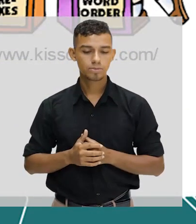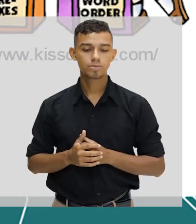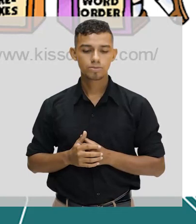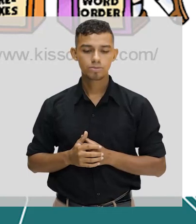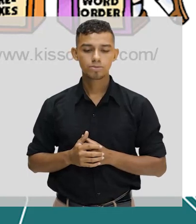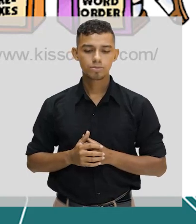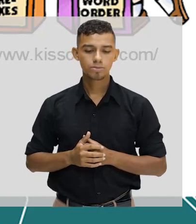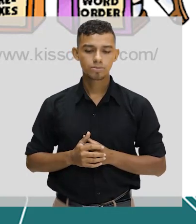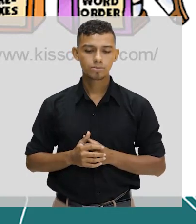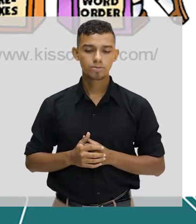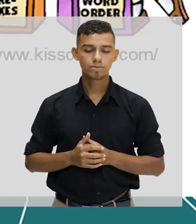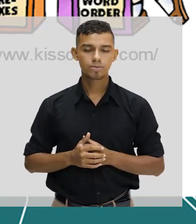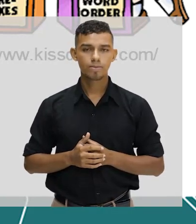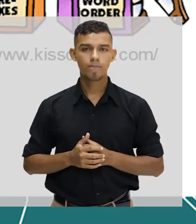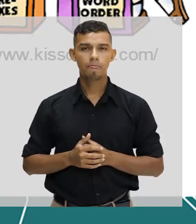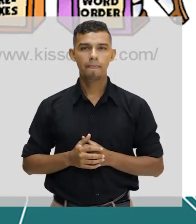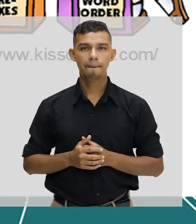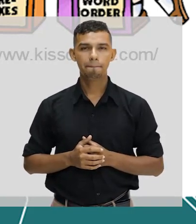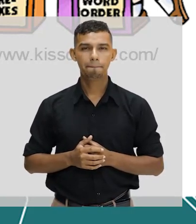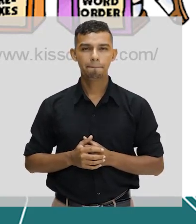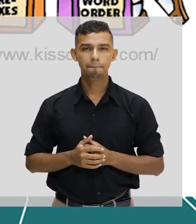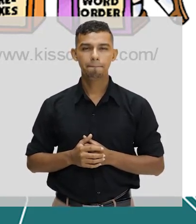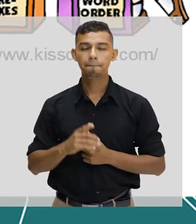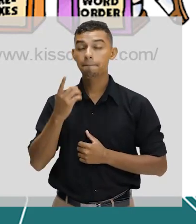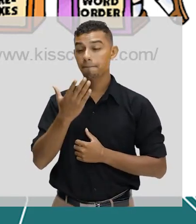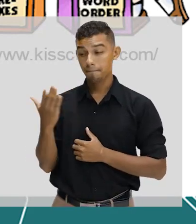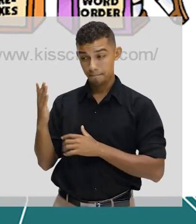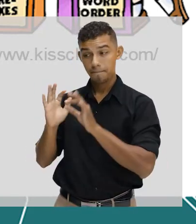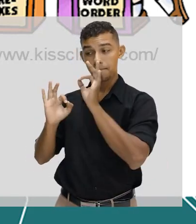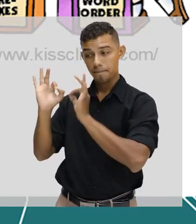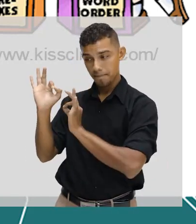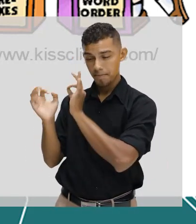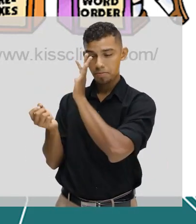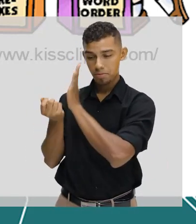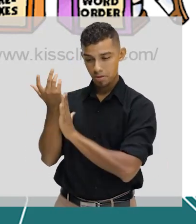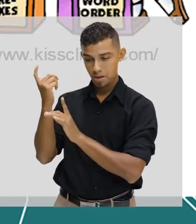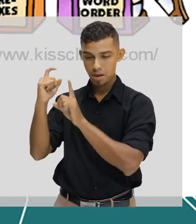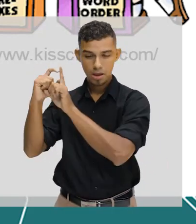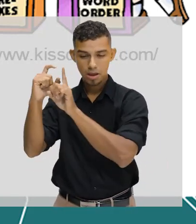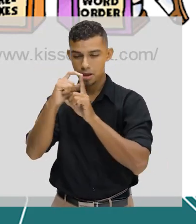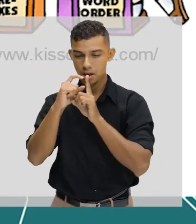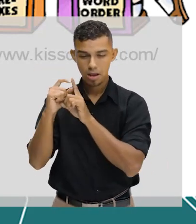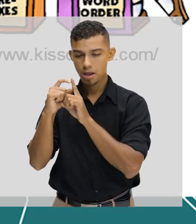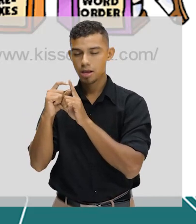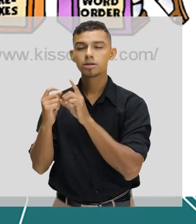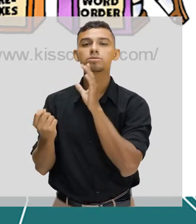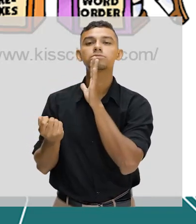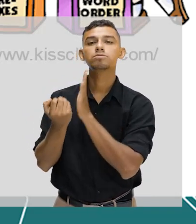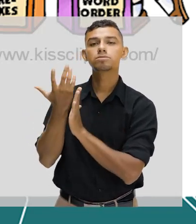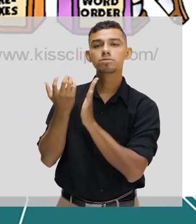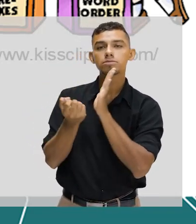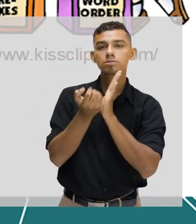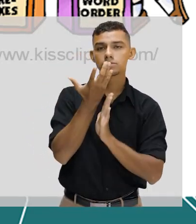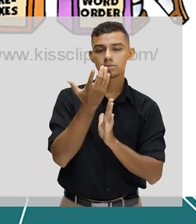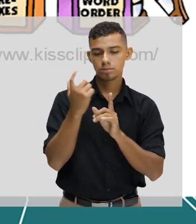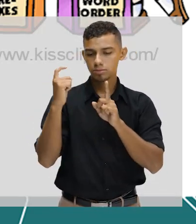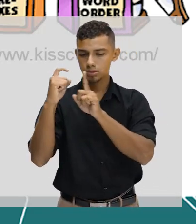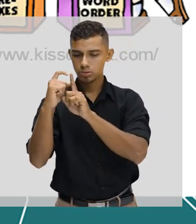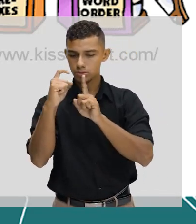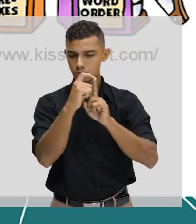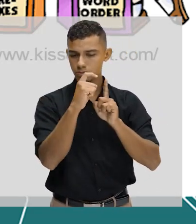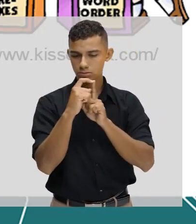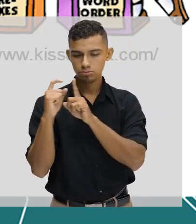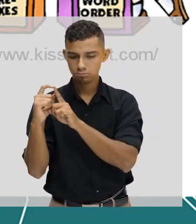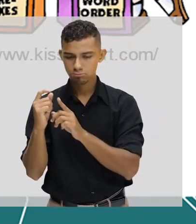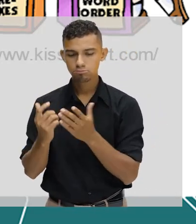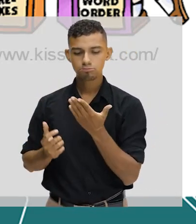is the creation of a new word. Formação de palavras se refere à criação de uma palavra